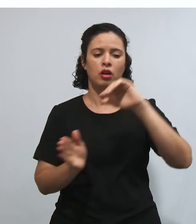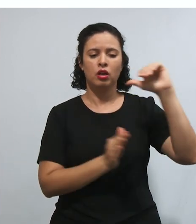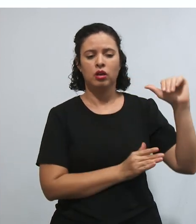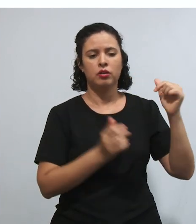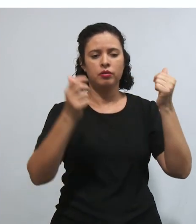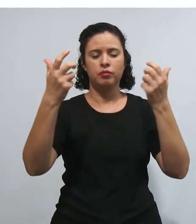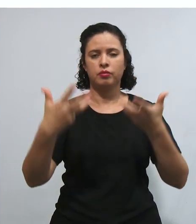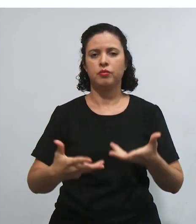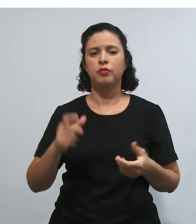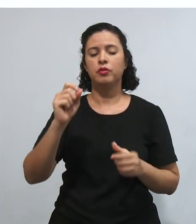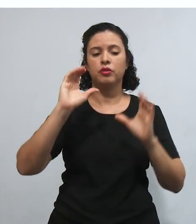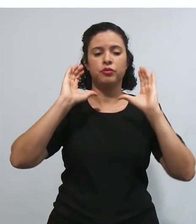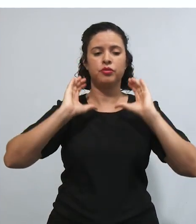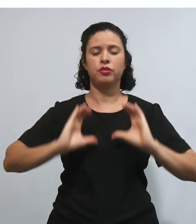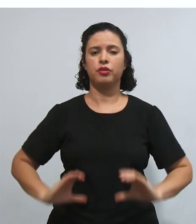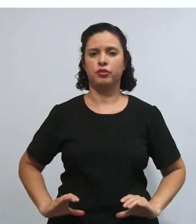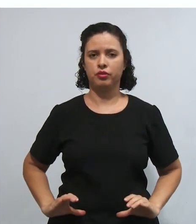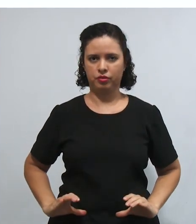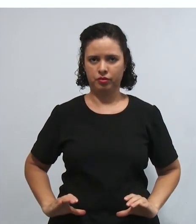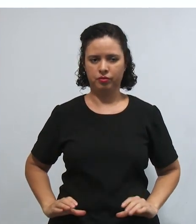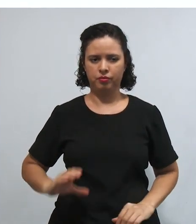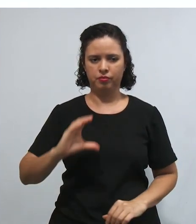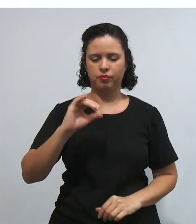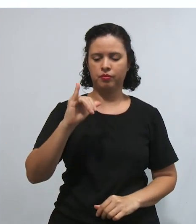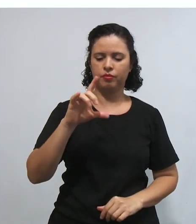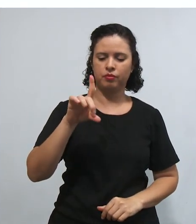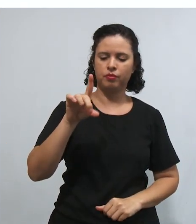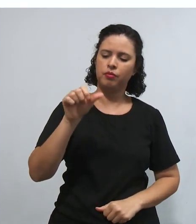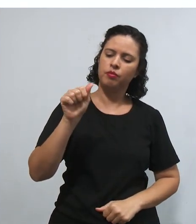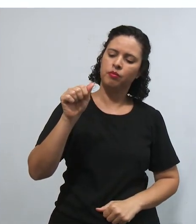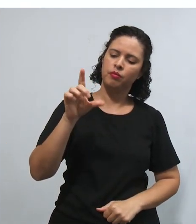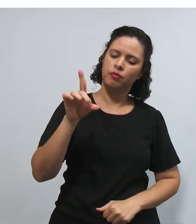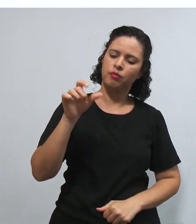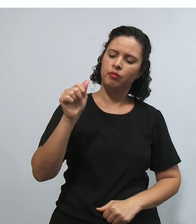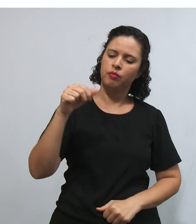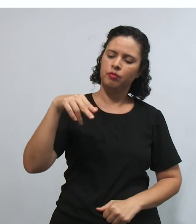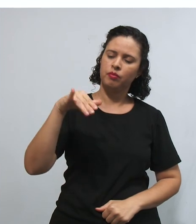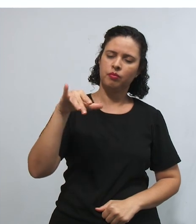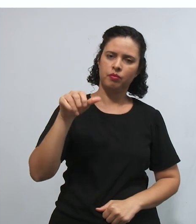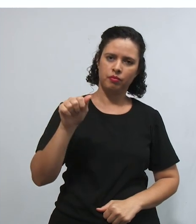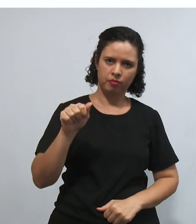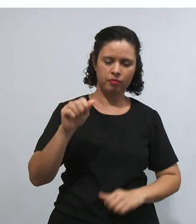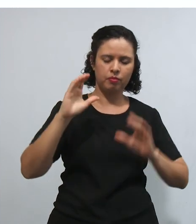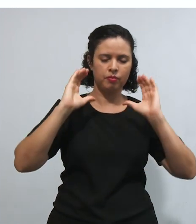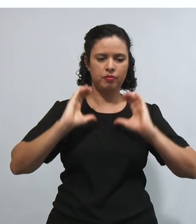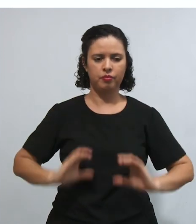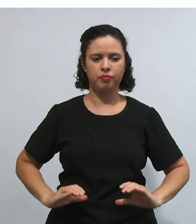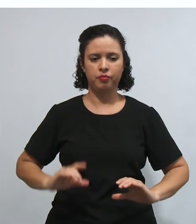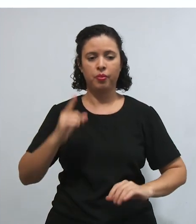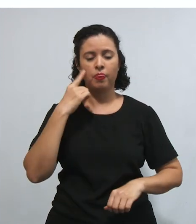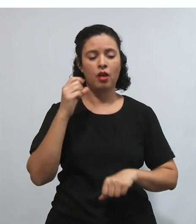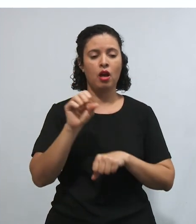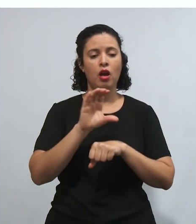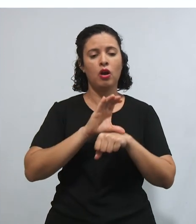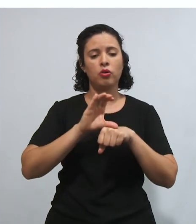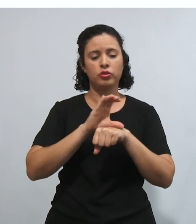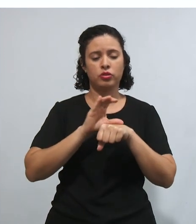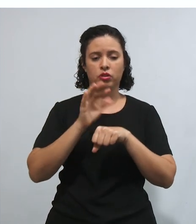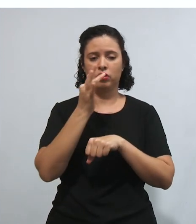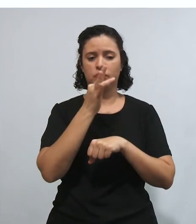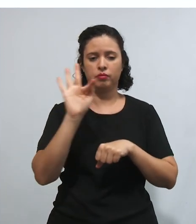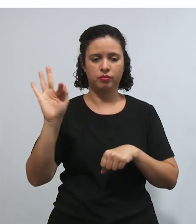cidadania, tá ok? Vejamos. A Constituição da República de 1988